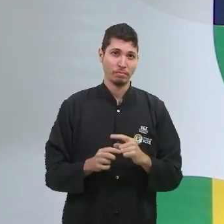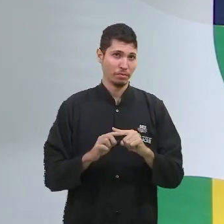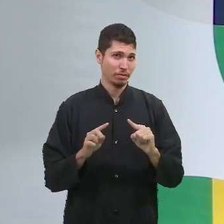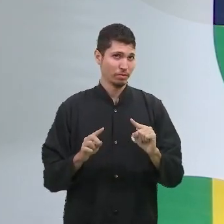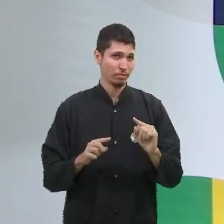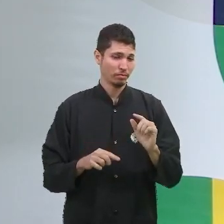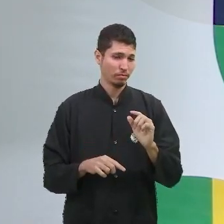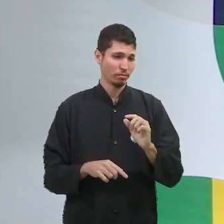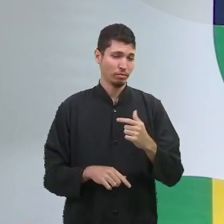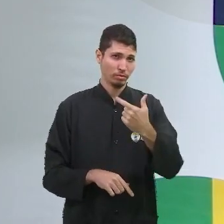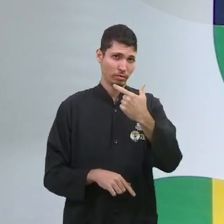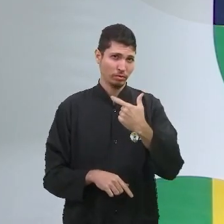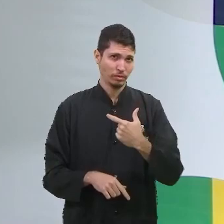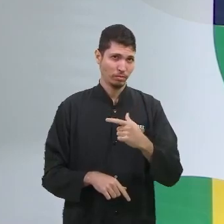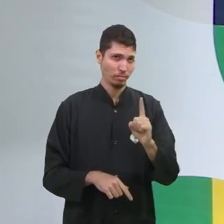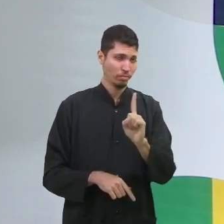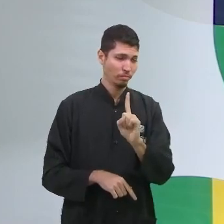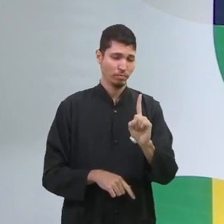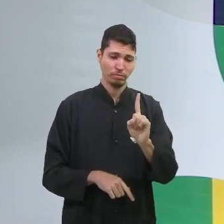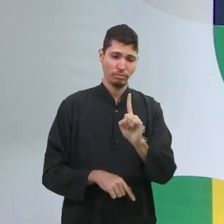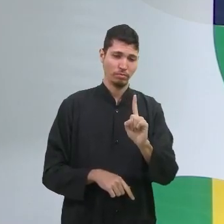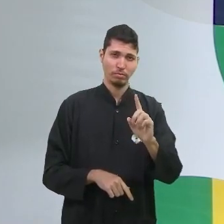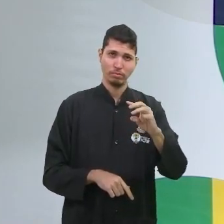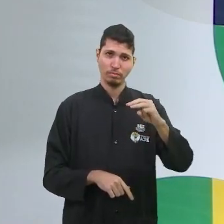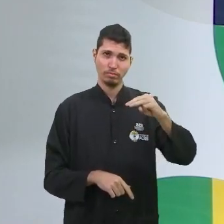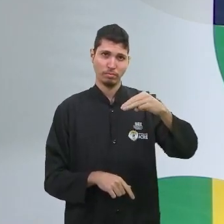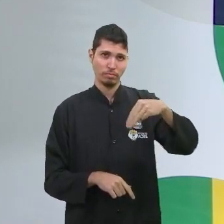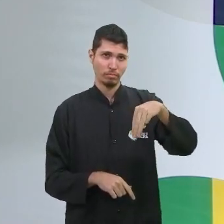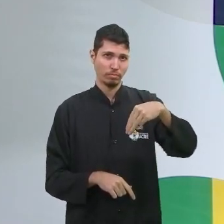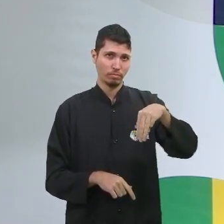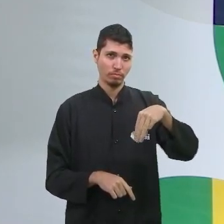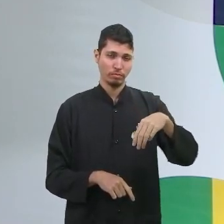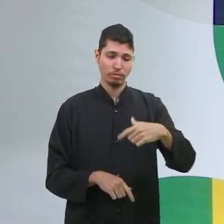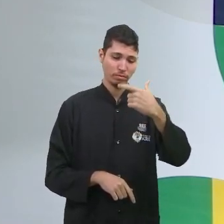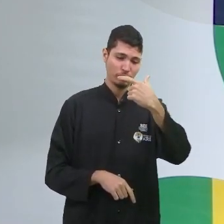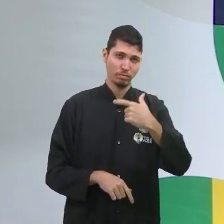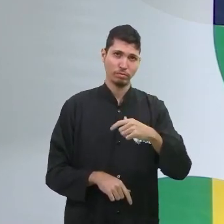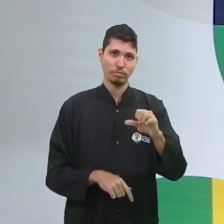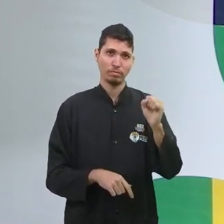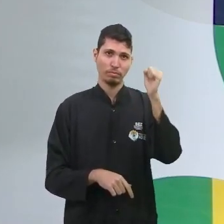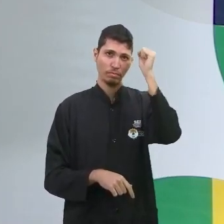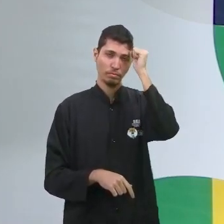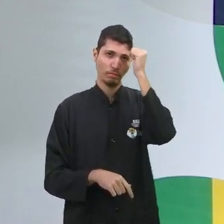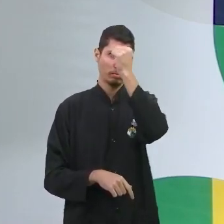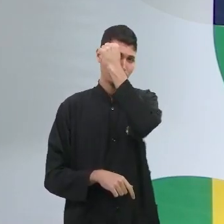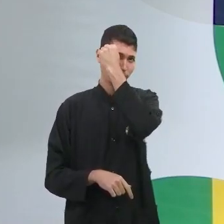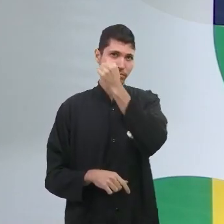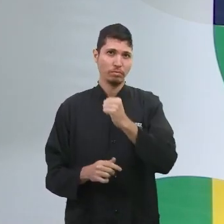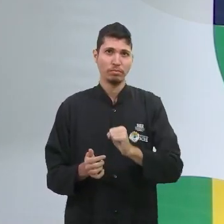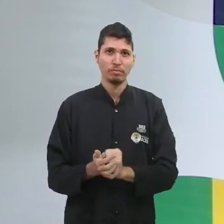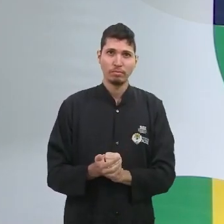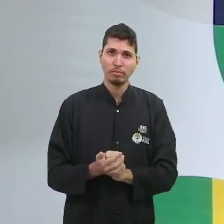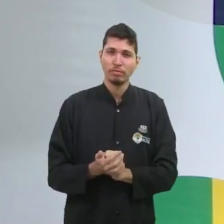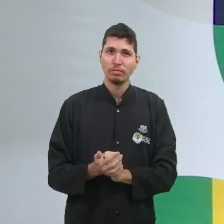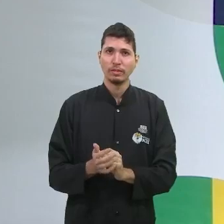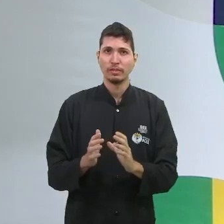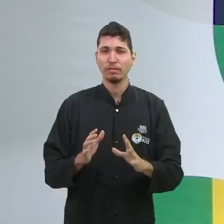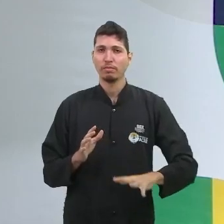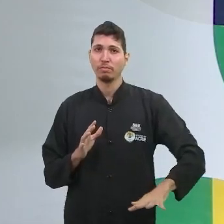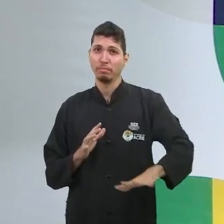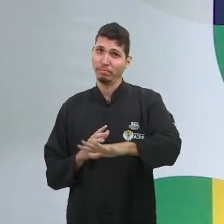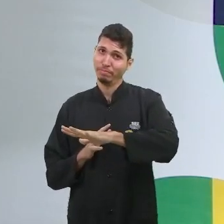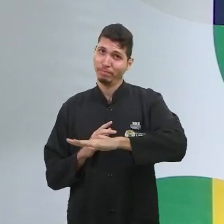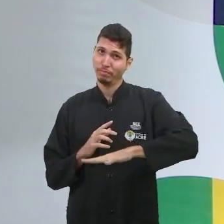professor de matemática, eu sou sociólogo. Mas nós estamos em um eixo que é o eixo de processos criativos.